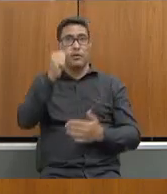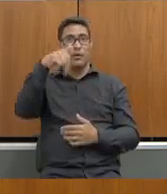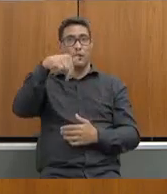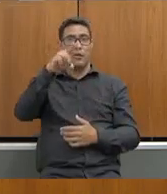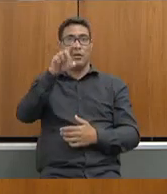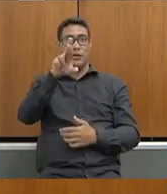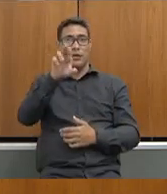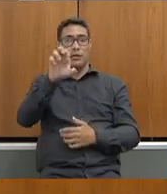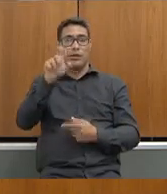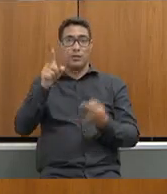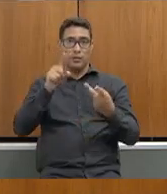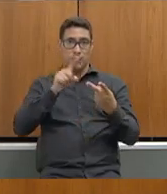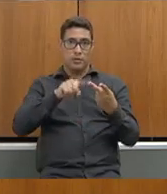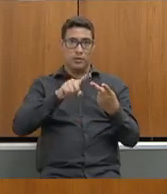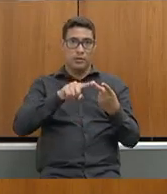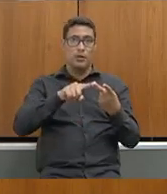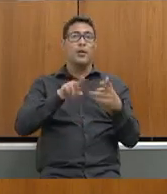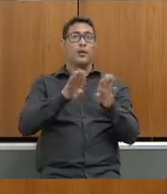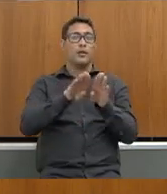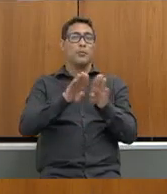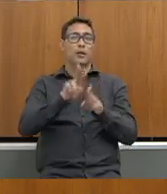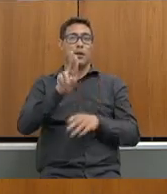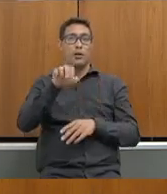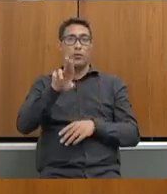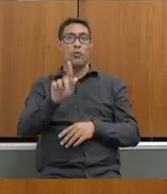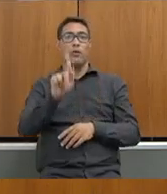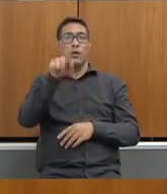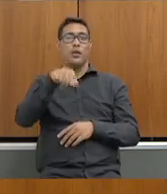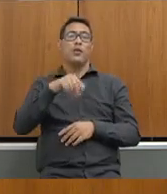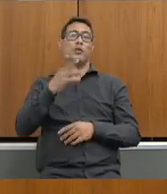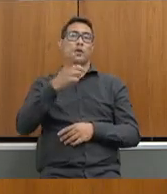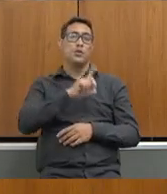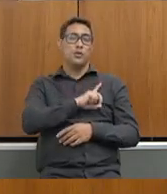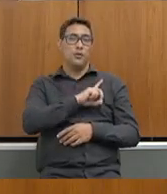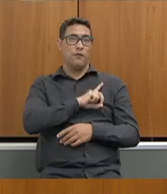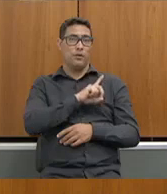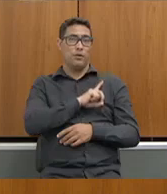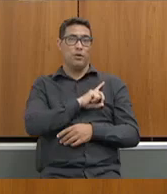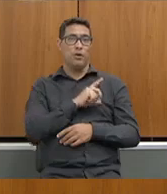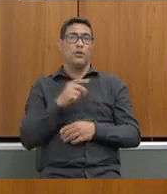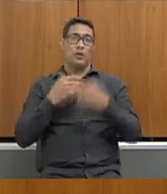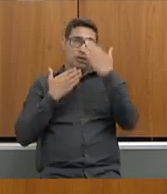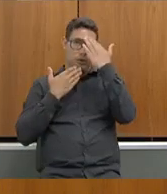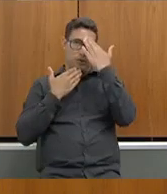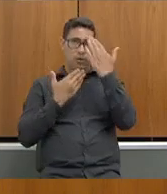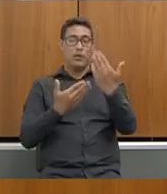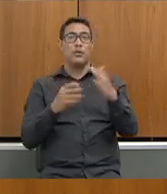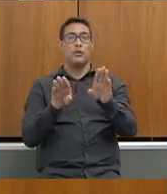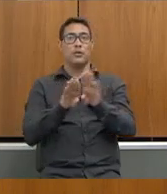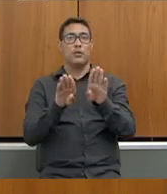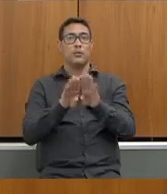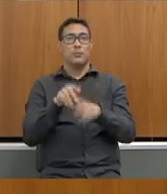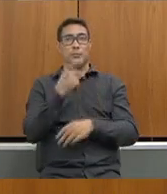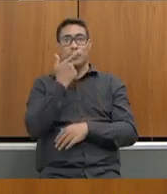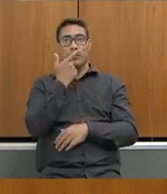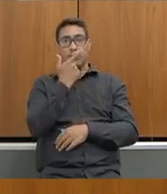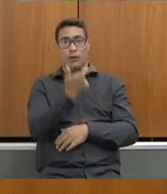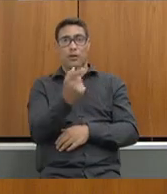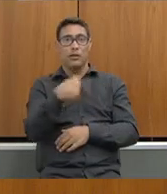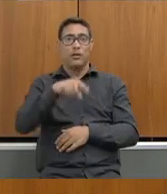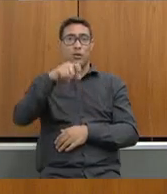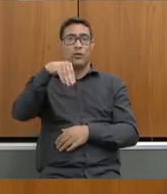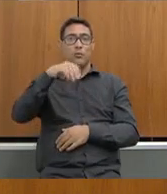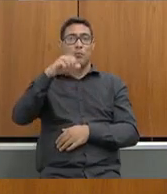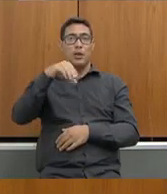UENG de Divinópolis que está aqui conosco também acompanhando os trabalhos cumprimentá-lo e agradecê-lo dizer que o memorando